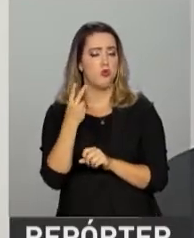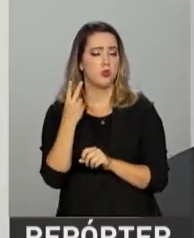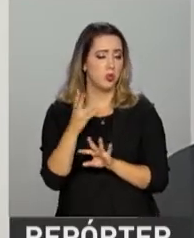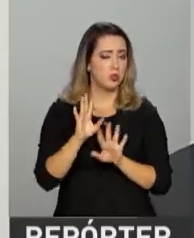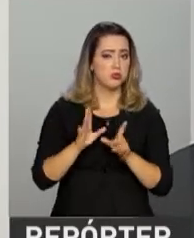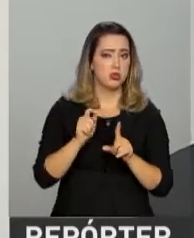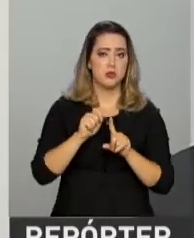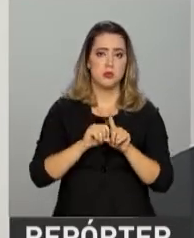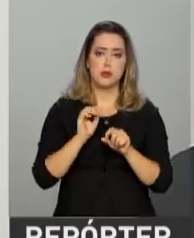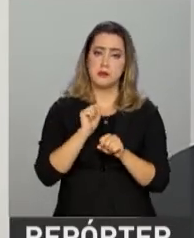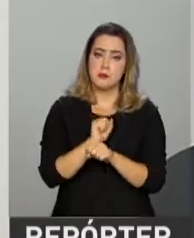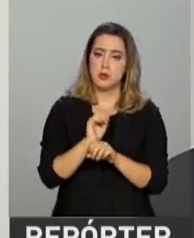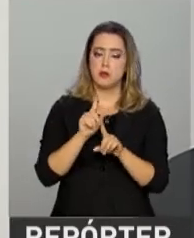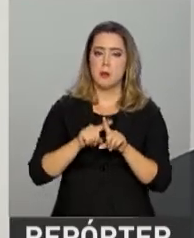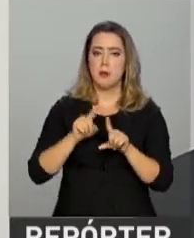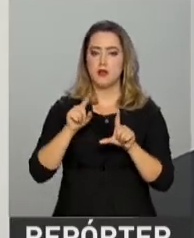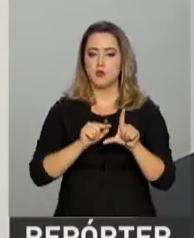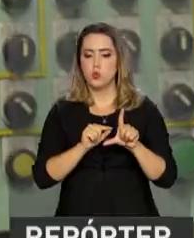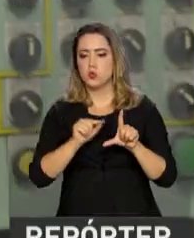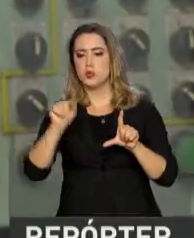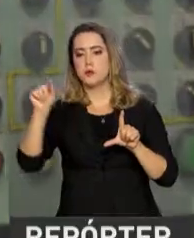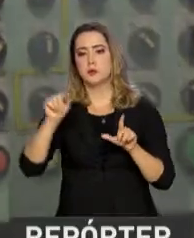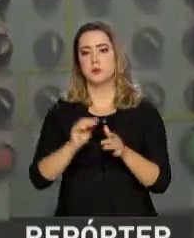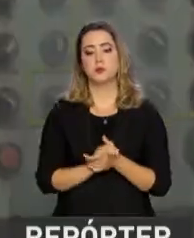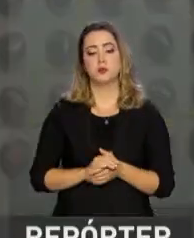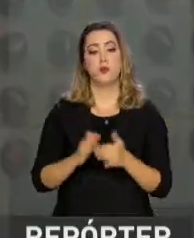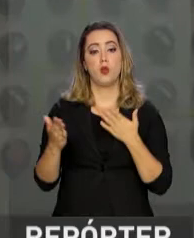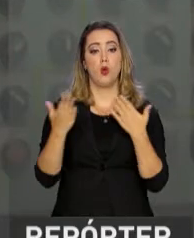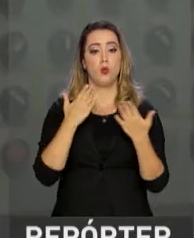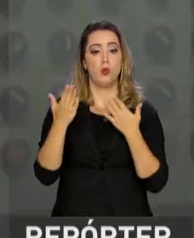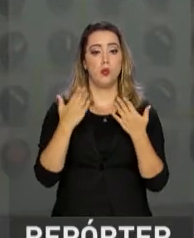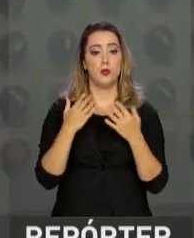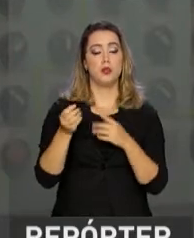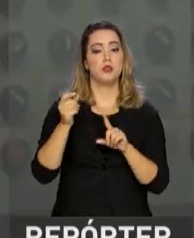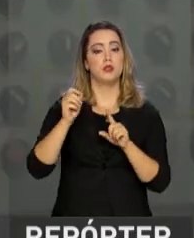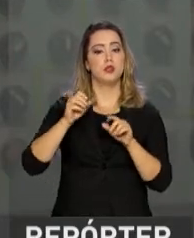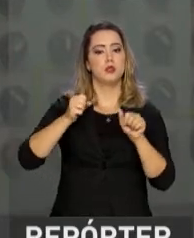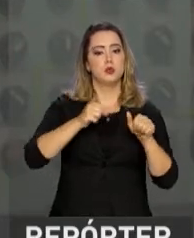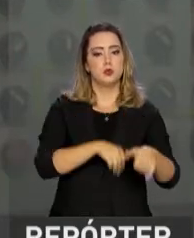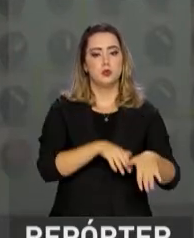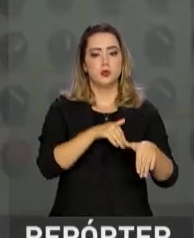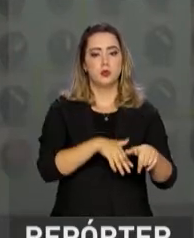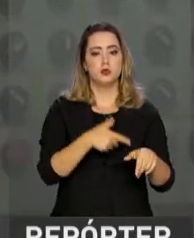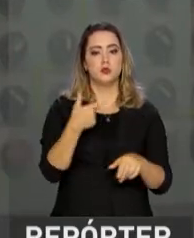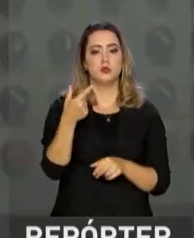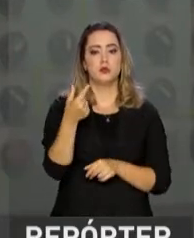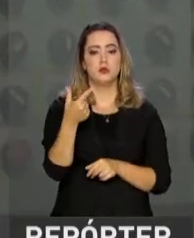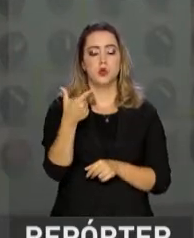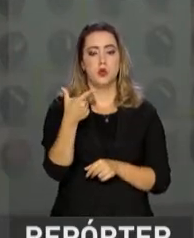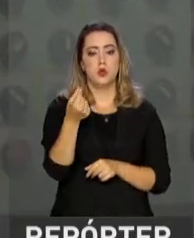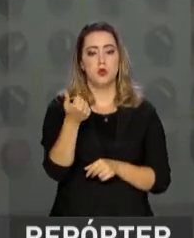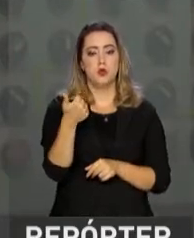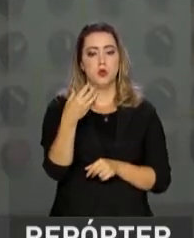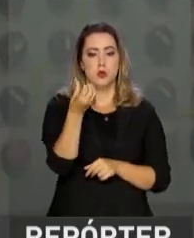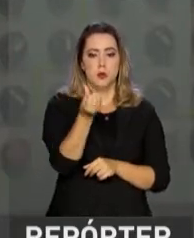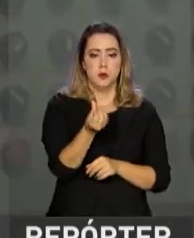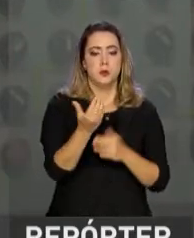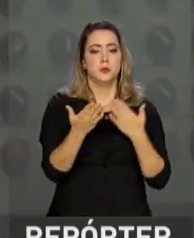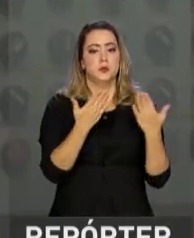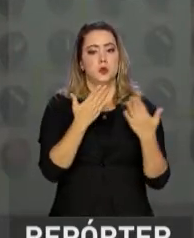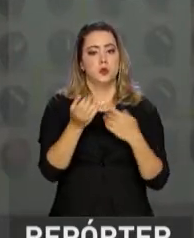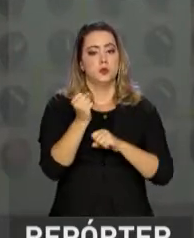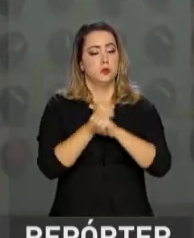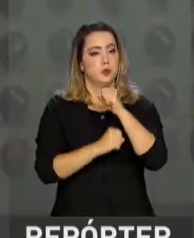ocasiões, a tendência é de crescimento. Na comparação de setembro de 2016 e setembro de 2017,